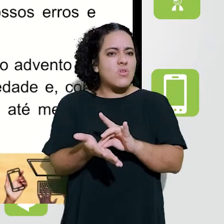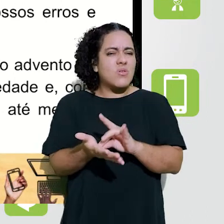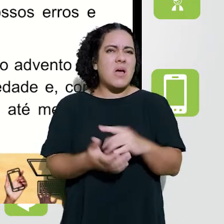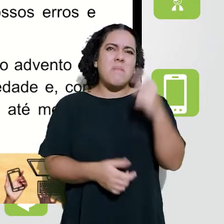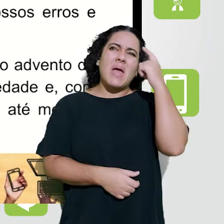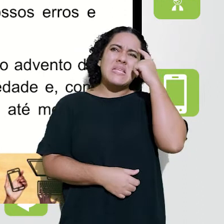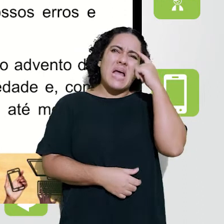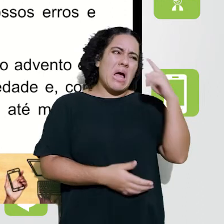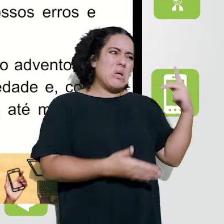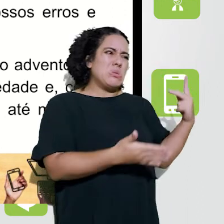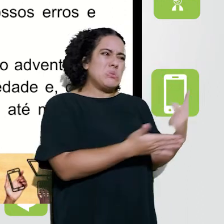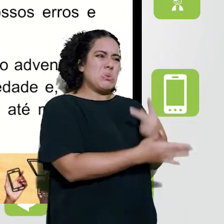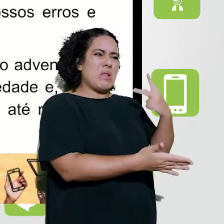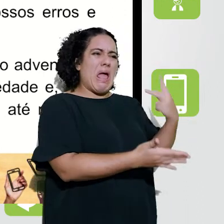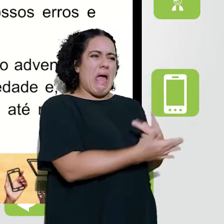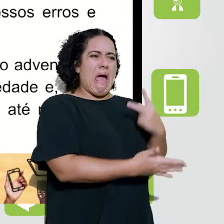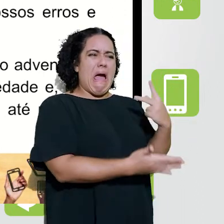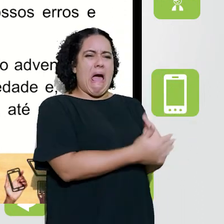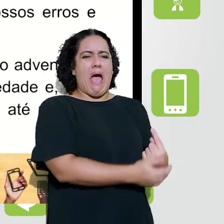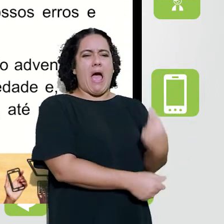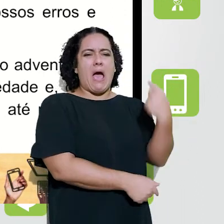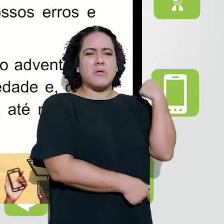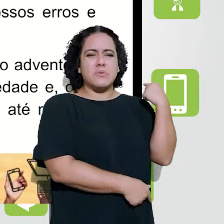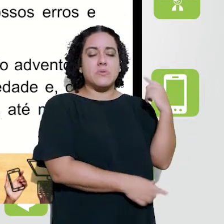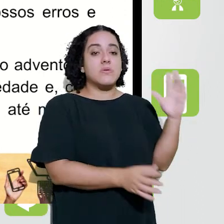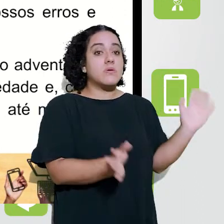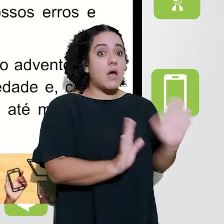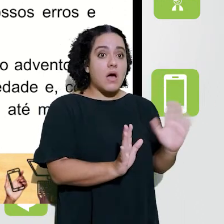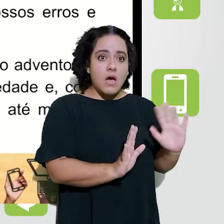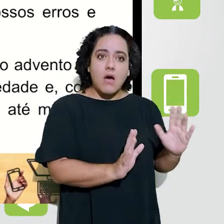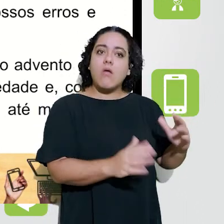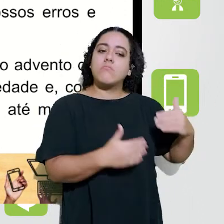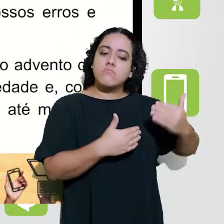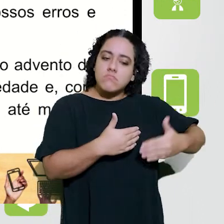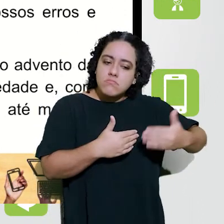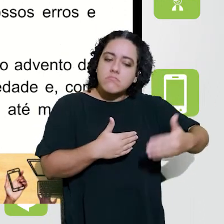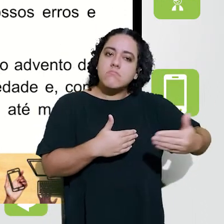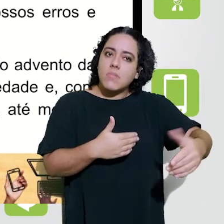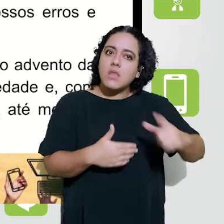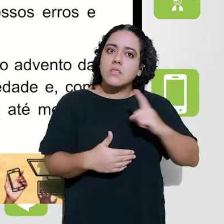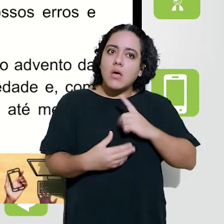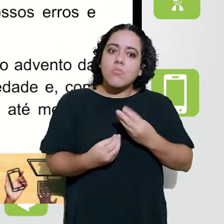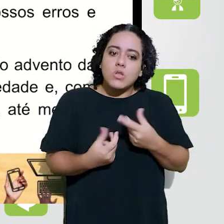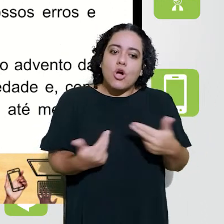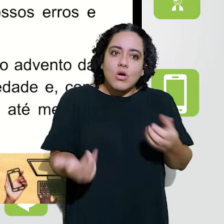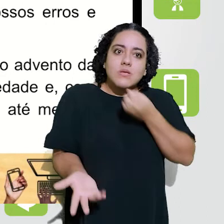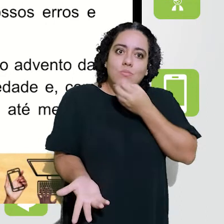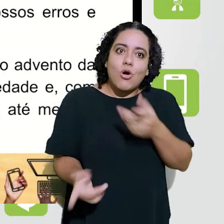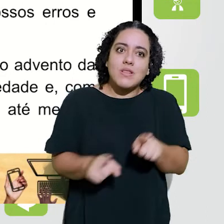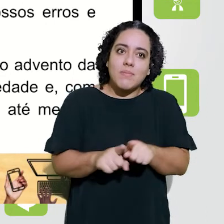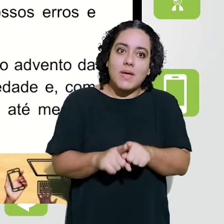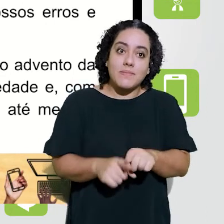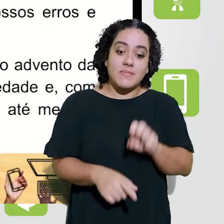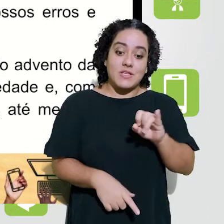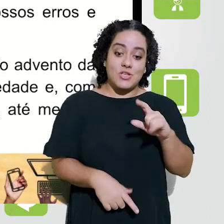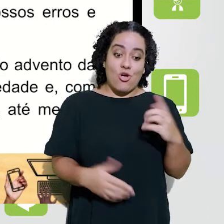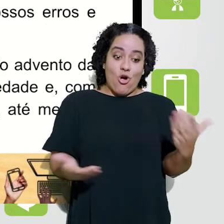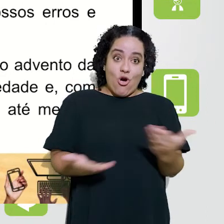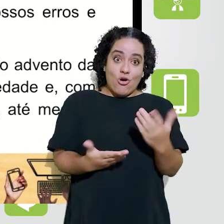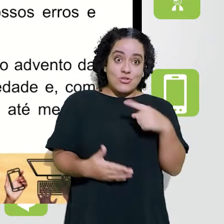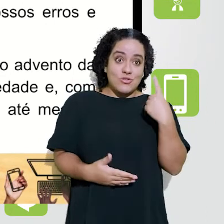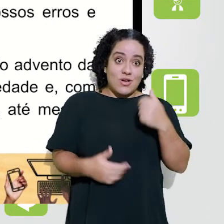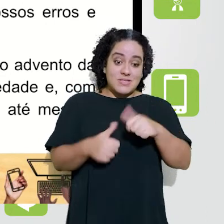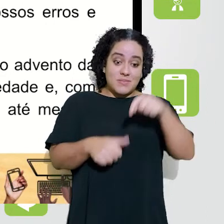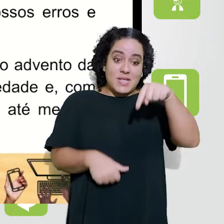Muita coisa deu certo. Essas questões, será que deu tudo errado? Tudo vai ter que ser transformado? Não.